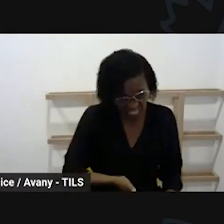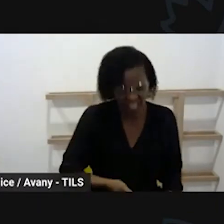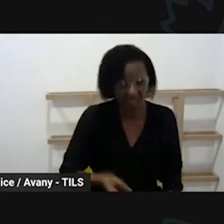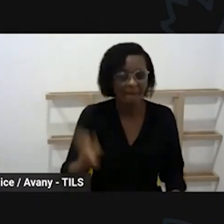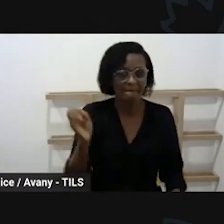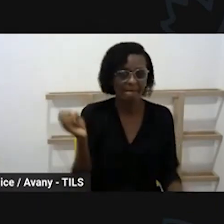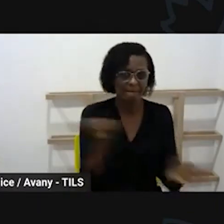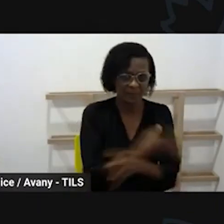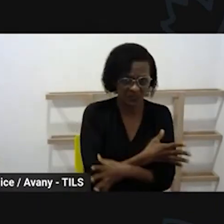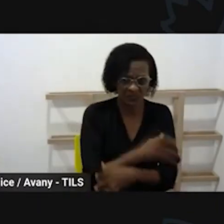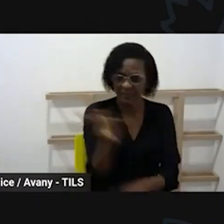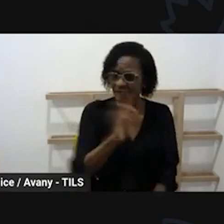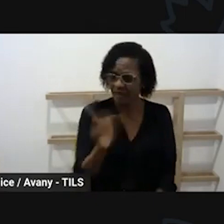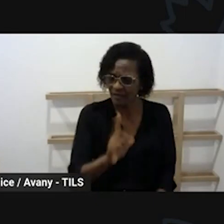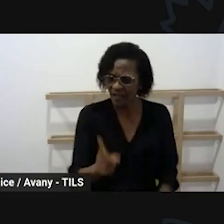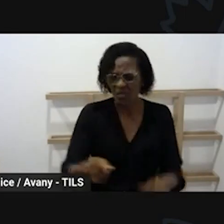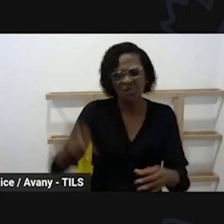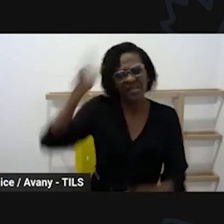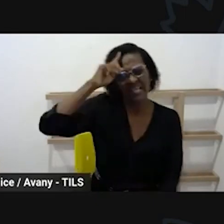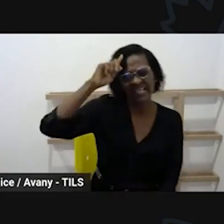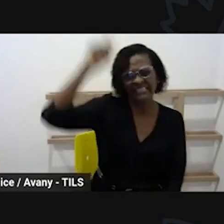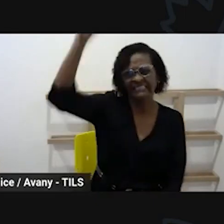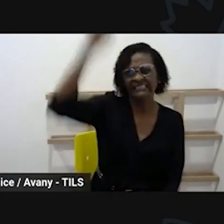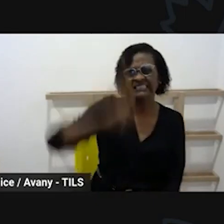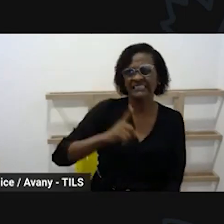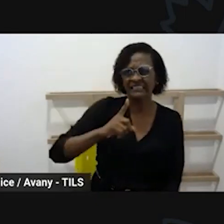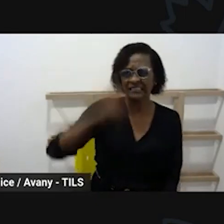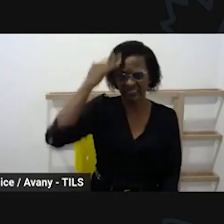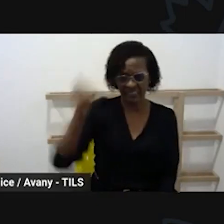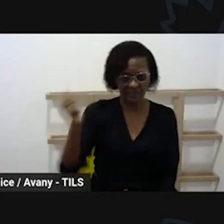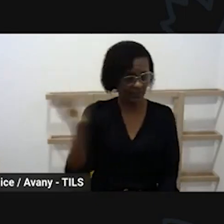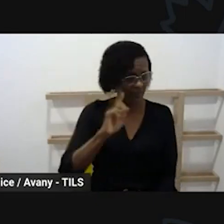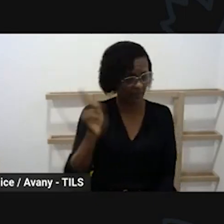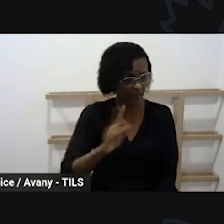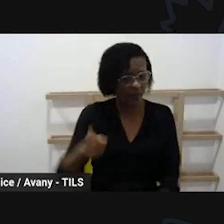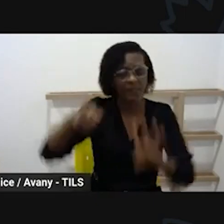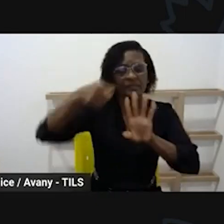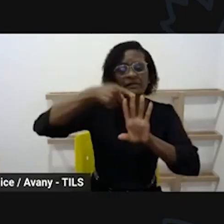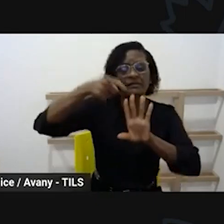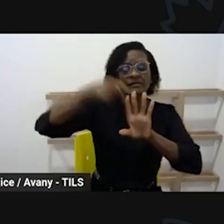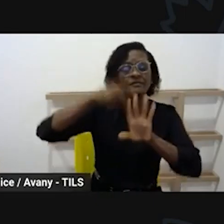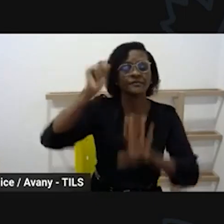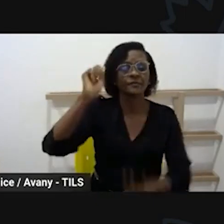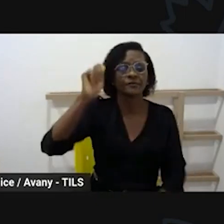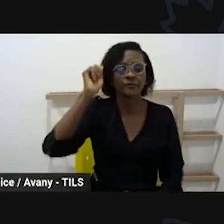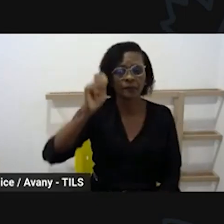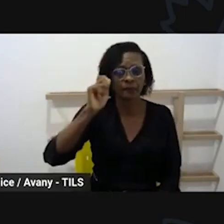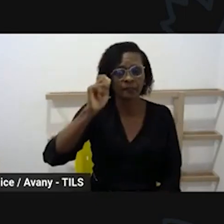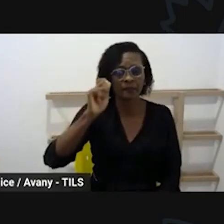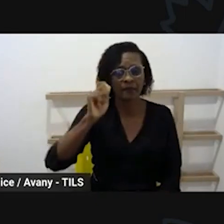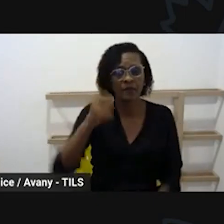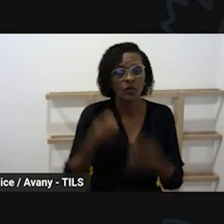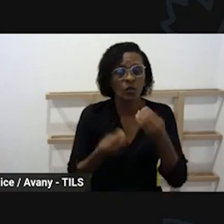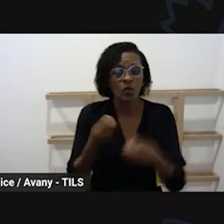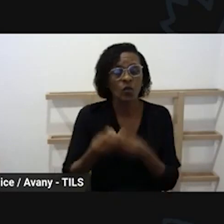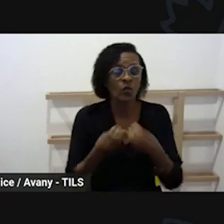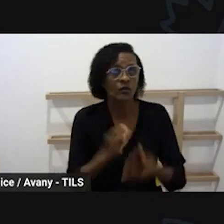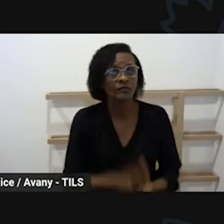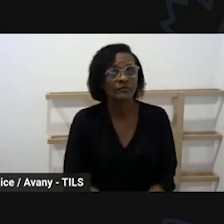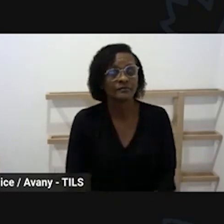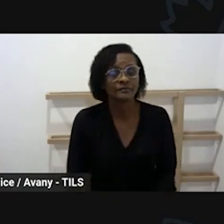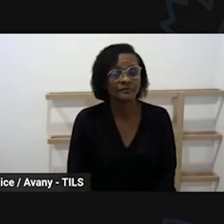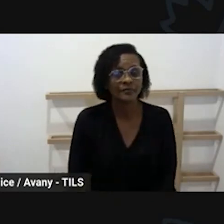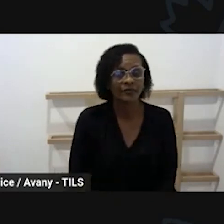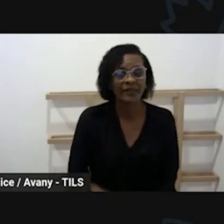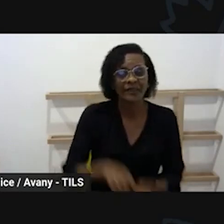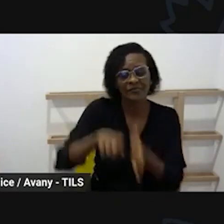determinado pela equipe gestora ou pelo coordenador não quando a gente falar nesse projeto esse projeto ele vai ser ele vai surgir a partir de que? De